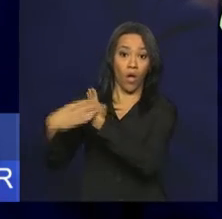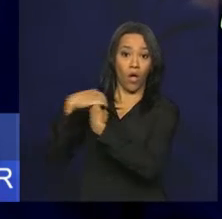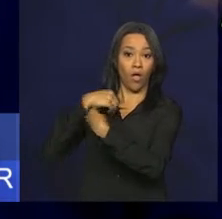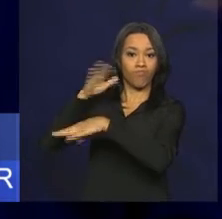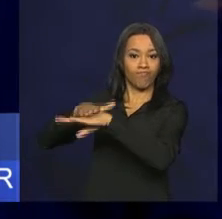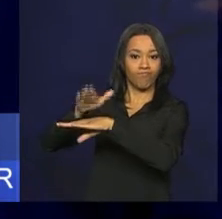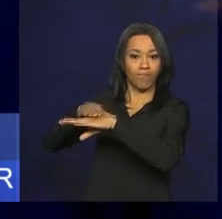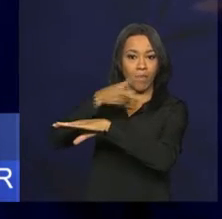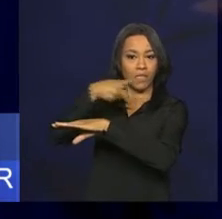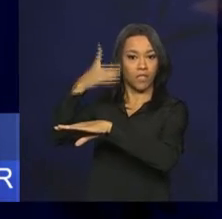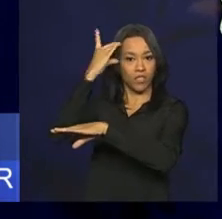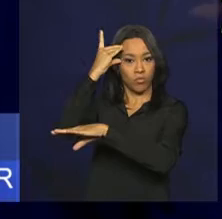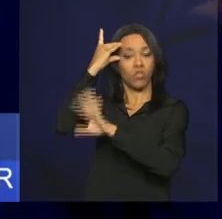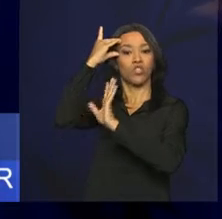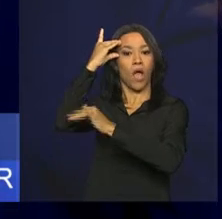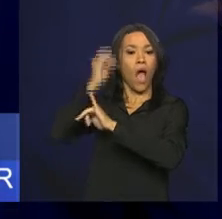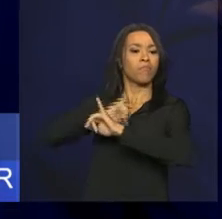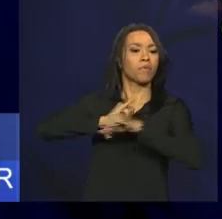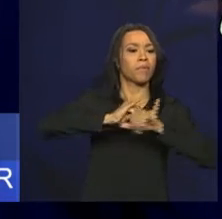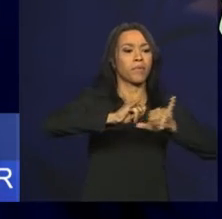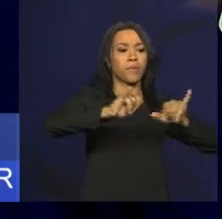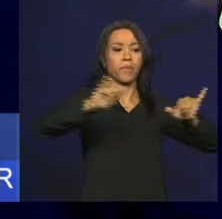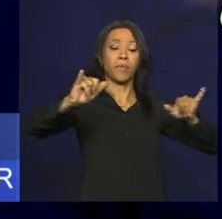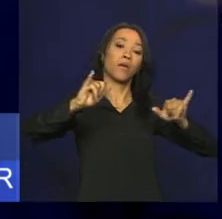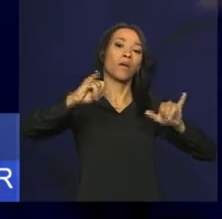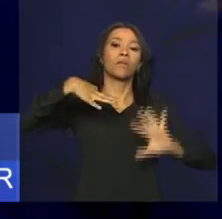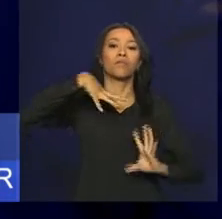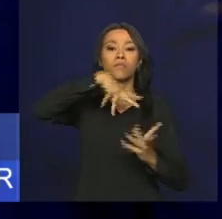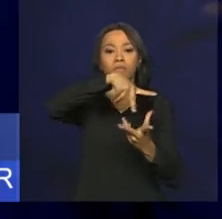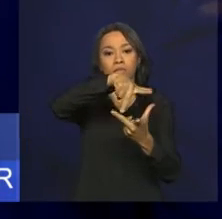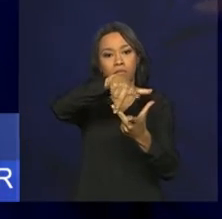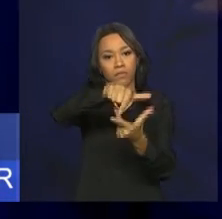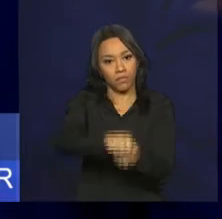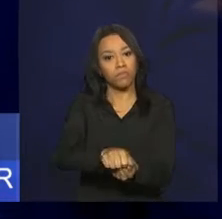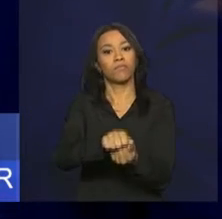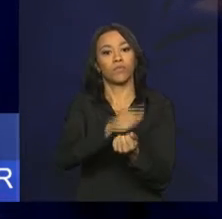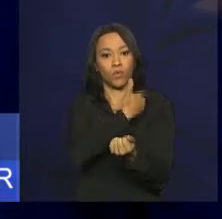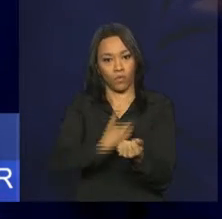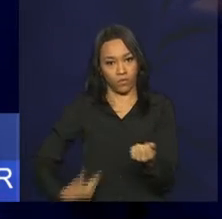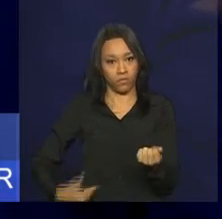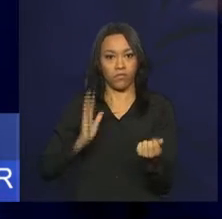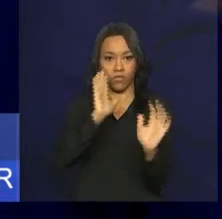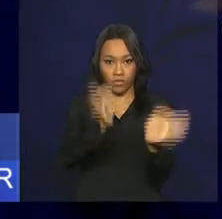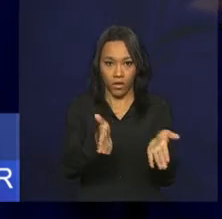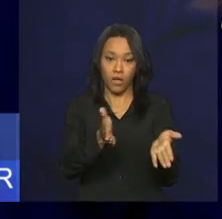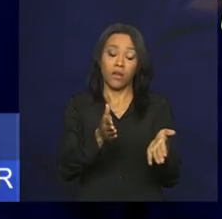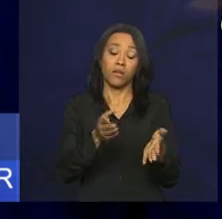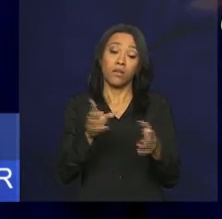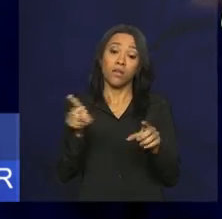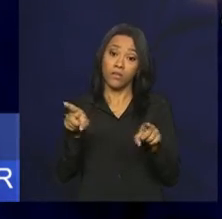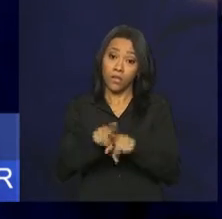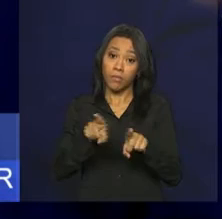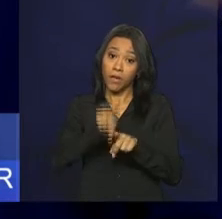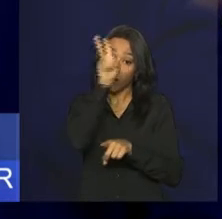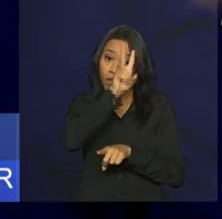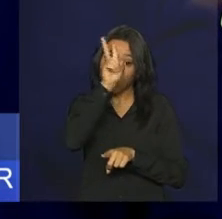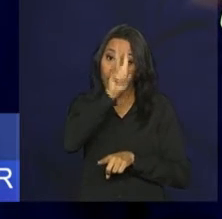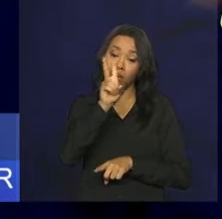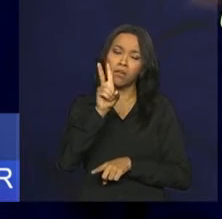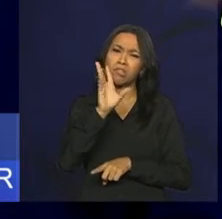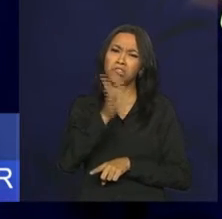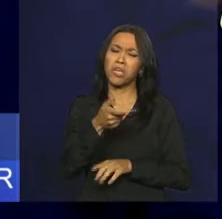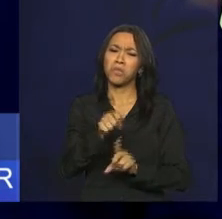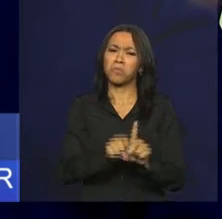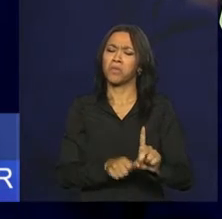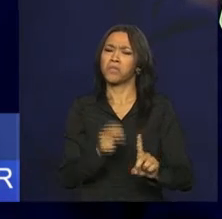Dilma, já notificou as autoridades internacionais. E a própria presidenta, é bom nós relembrarmos, já no